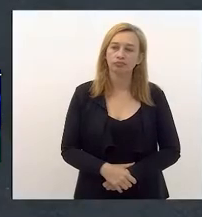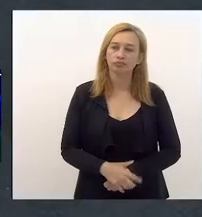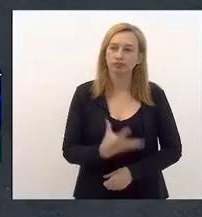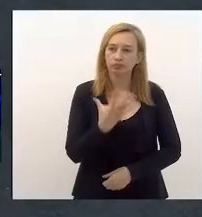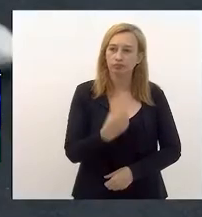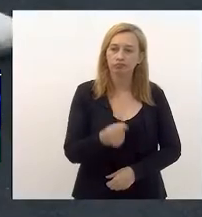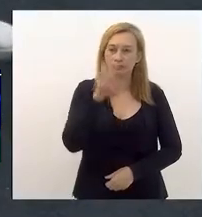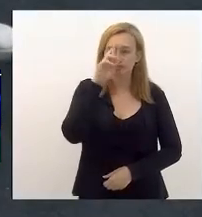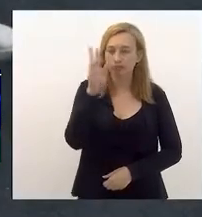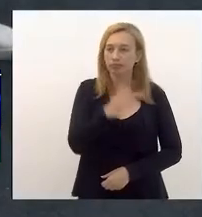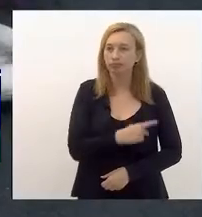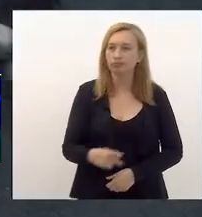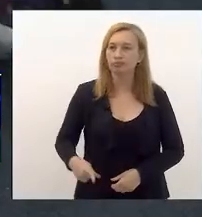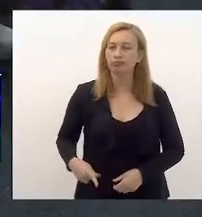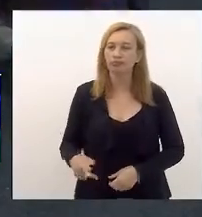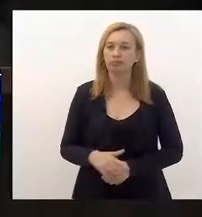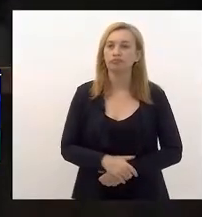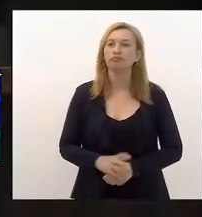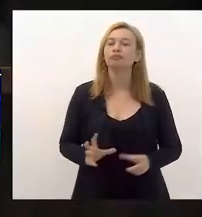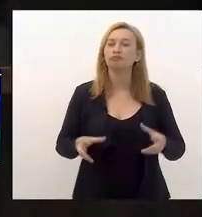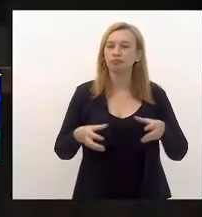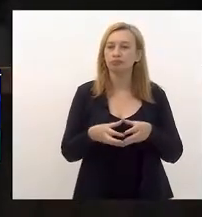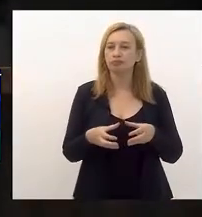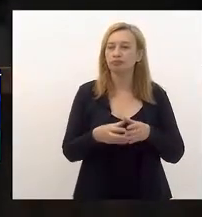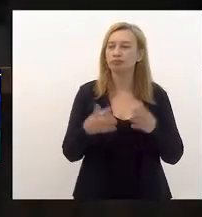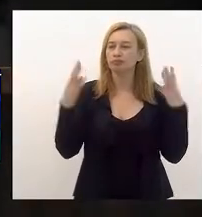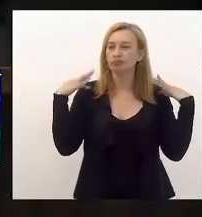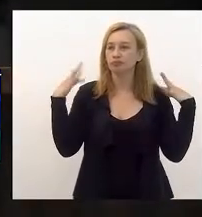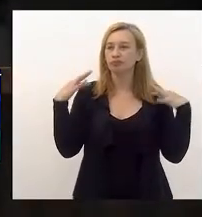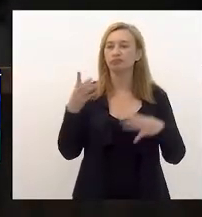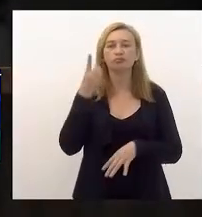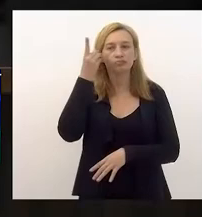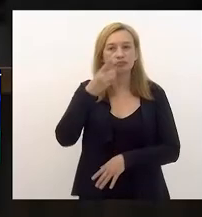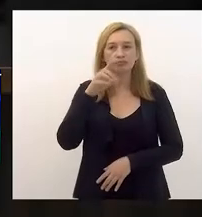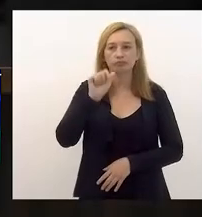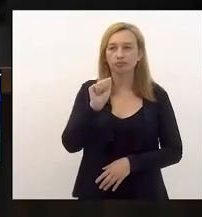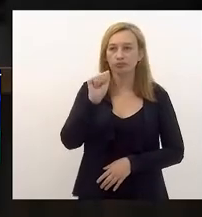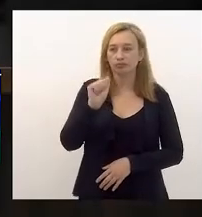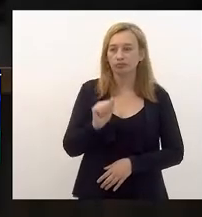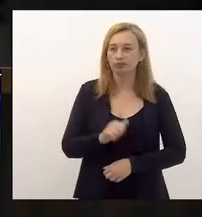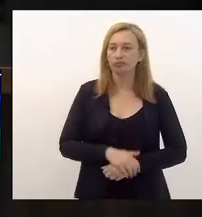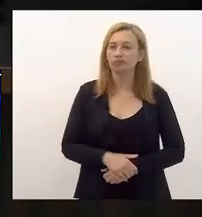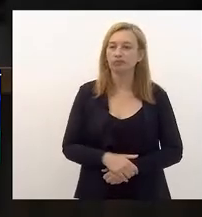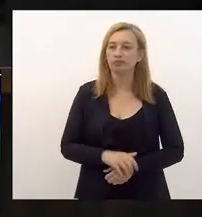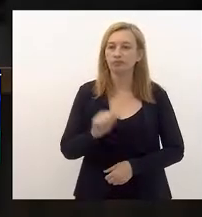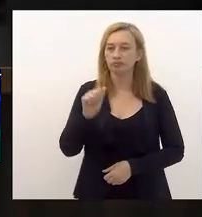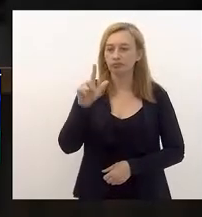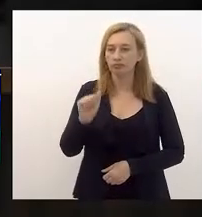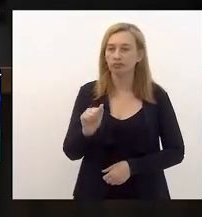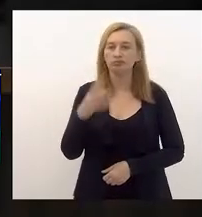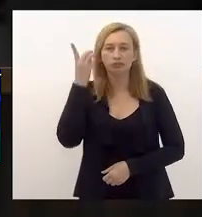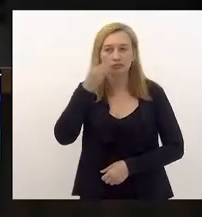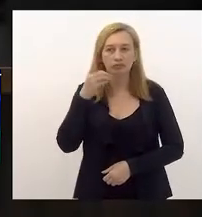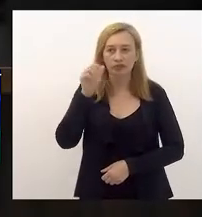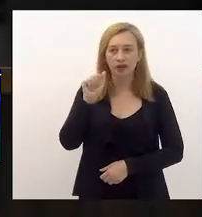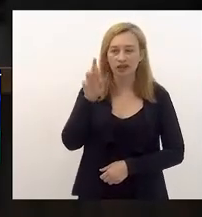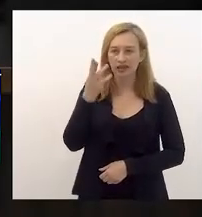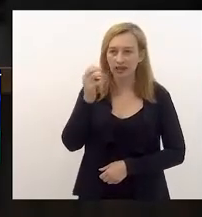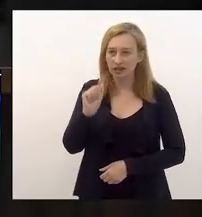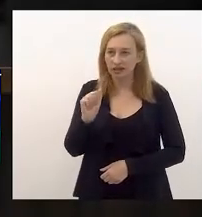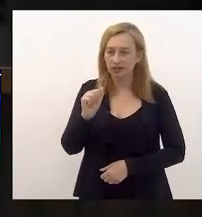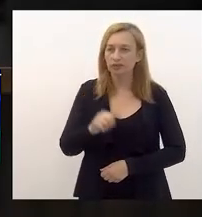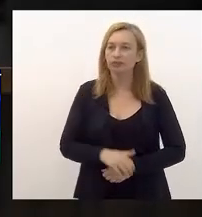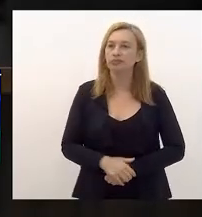Favorável, presidente. Pela Comissão de Turismo, deputada Alana Passos. Deputada Alana Passos. Deputada Adriana Baltazar.